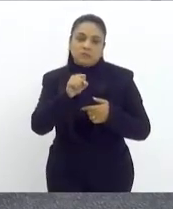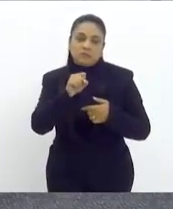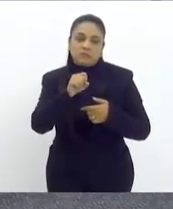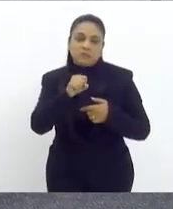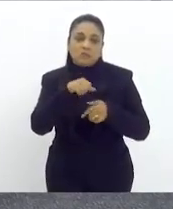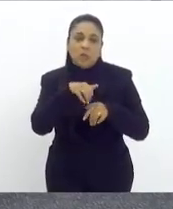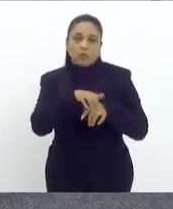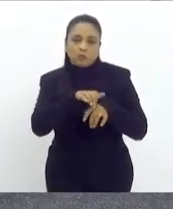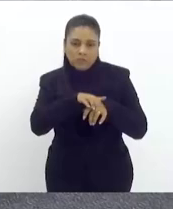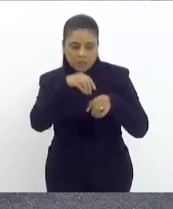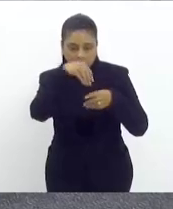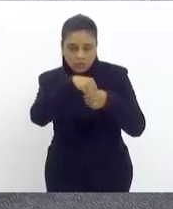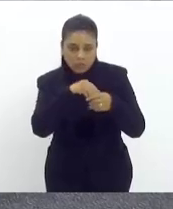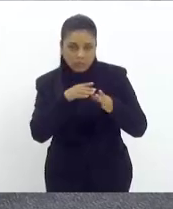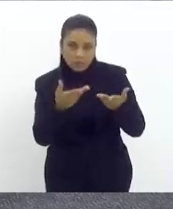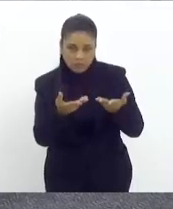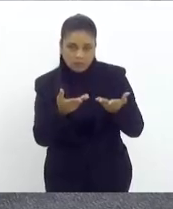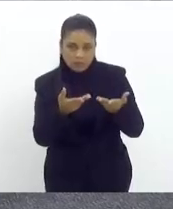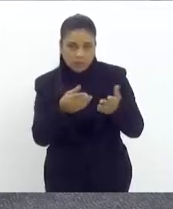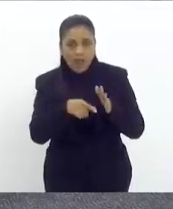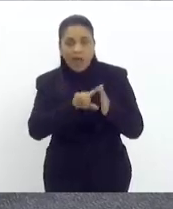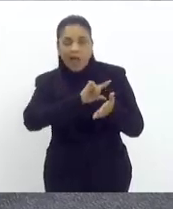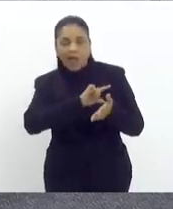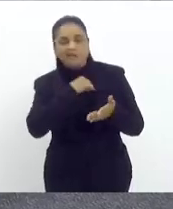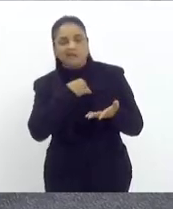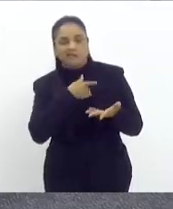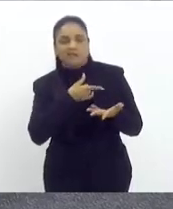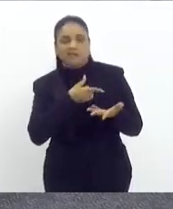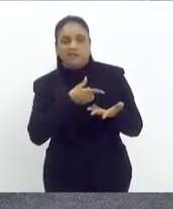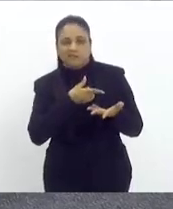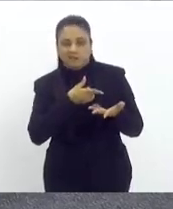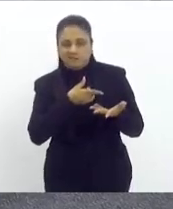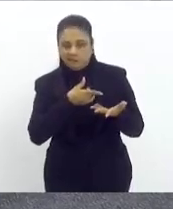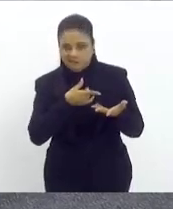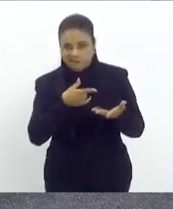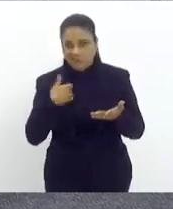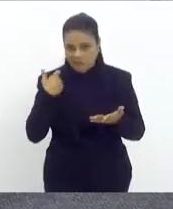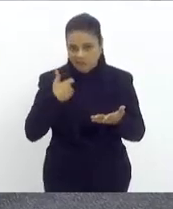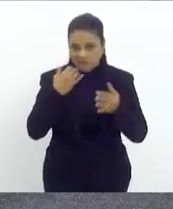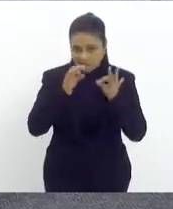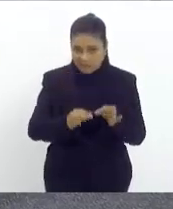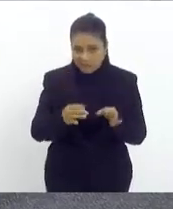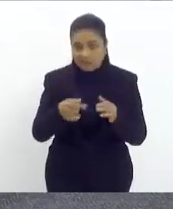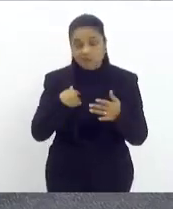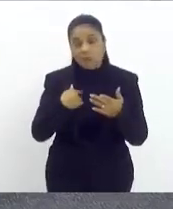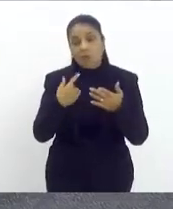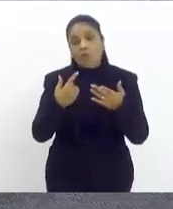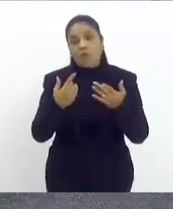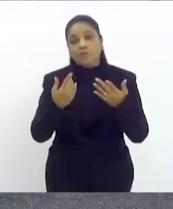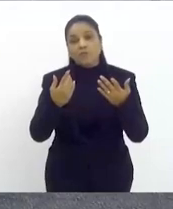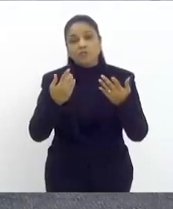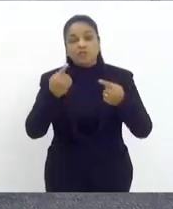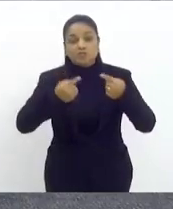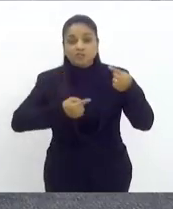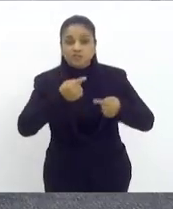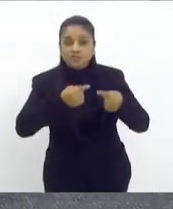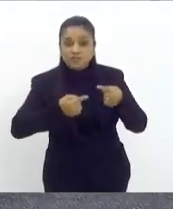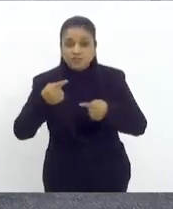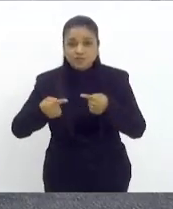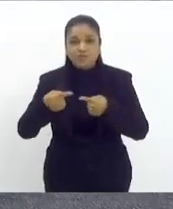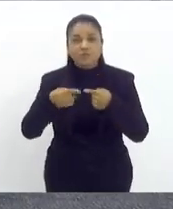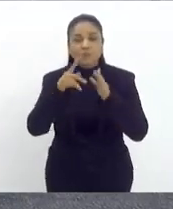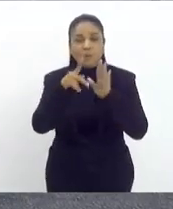verdade, essa educação sexual dialoga com o projeto da deputada Tia Ju e com as questões que vossa